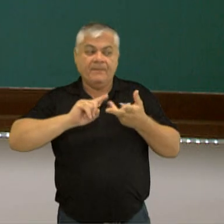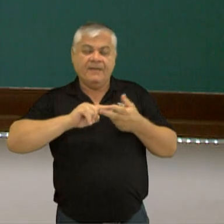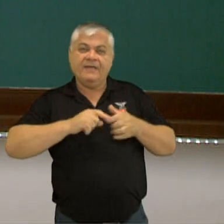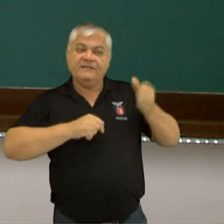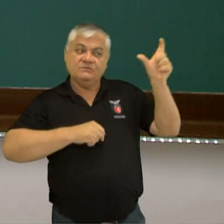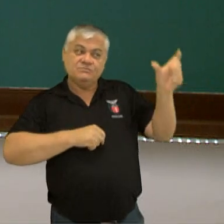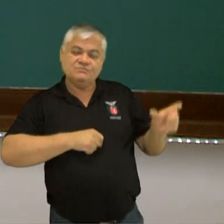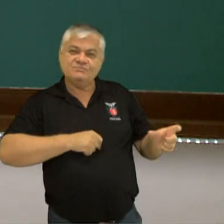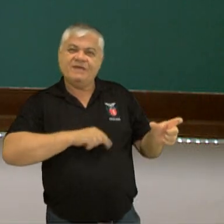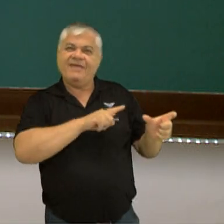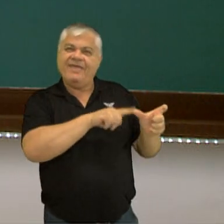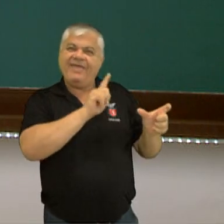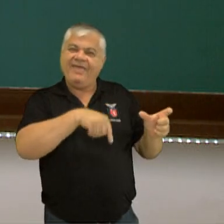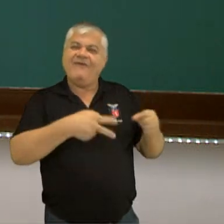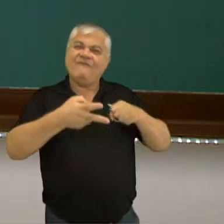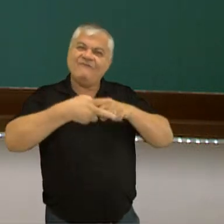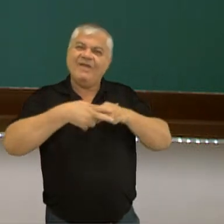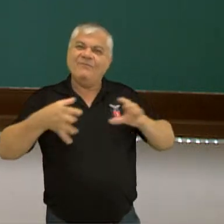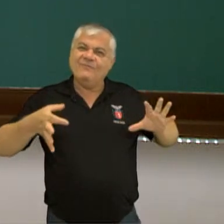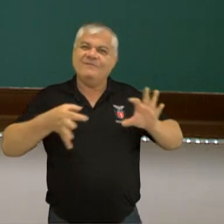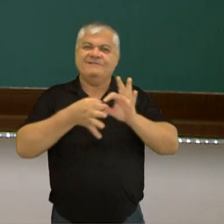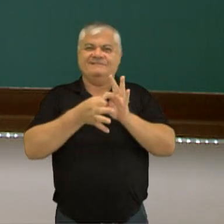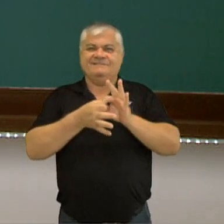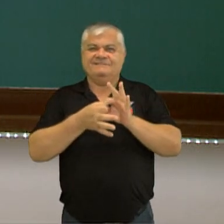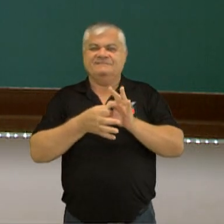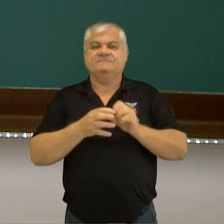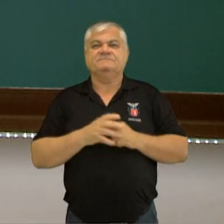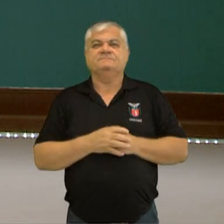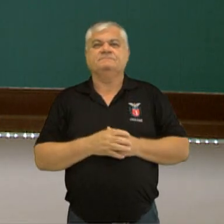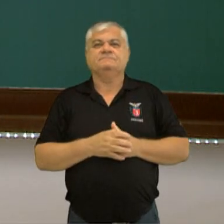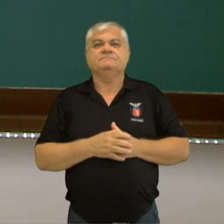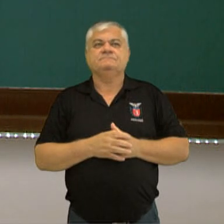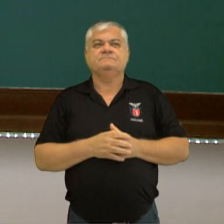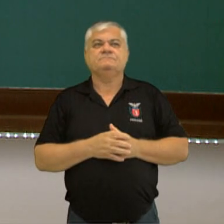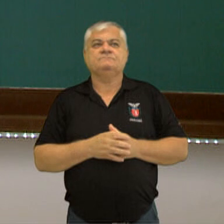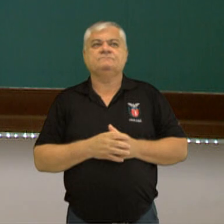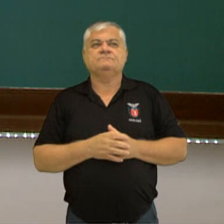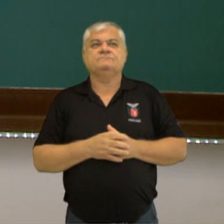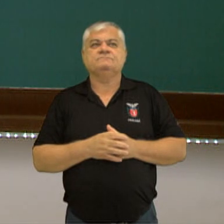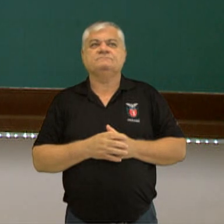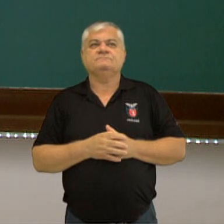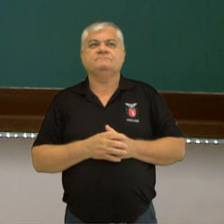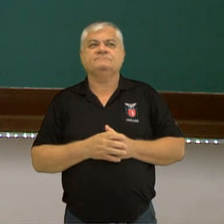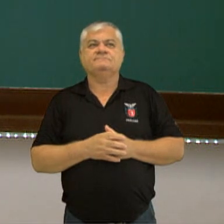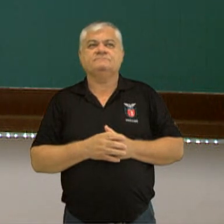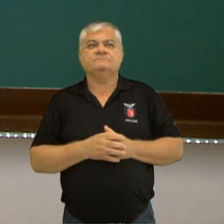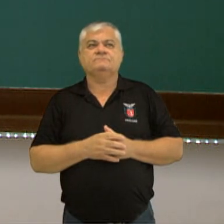né? Por isso que a gente chama de verbo de ligação, tá? Continuando aqui, ó.